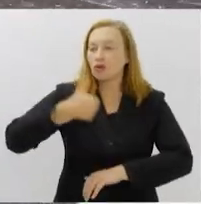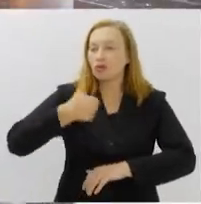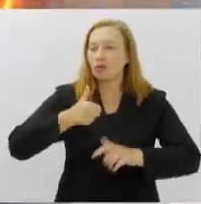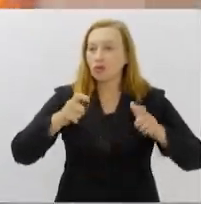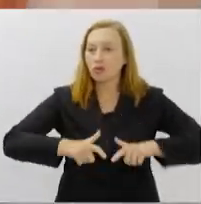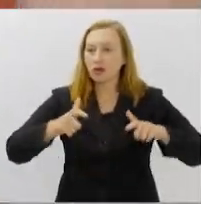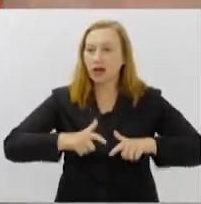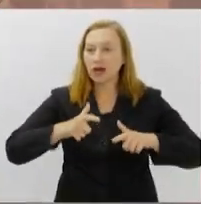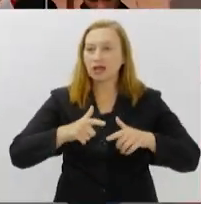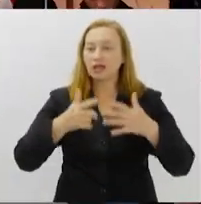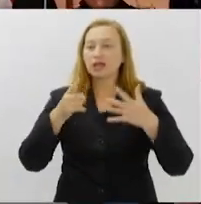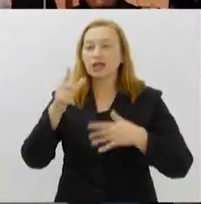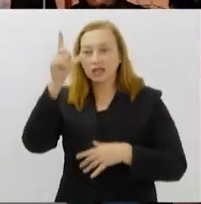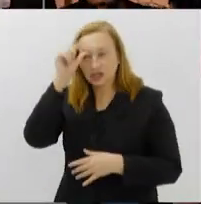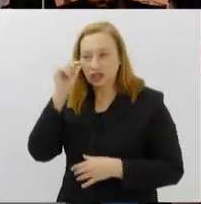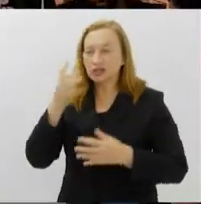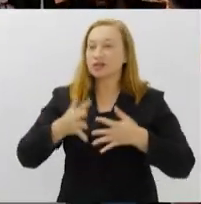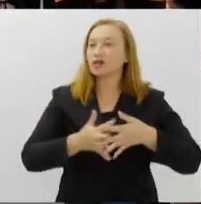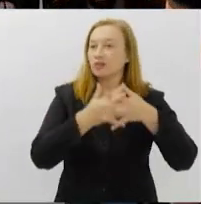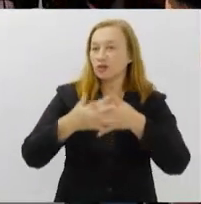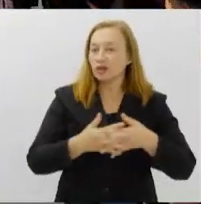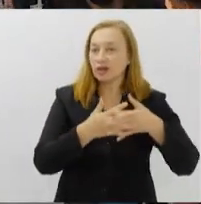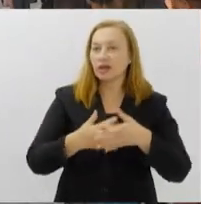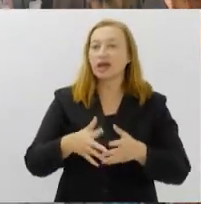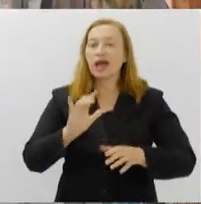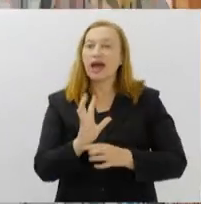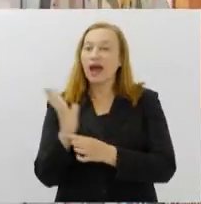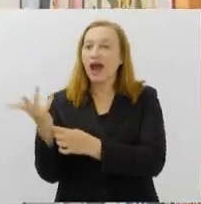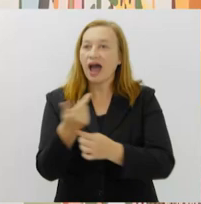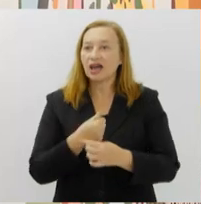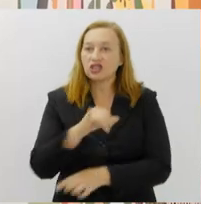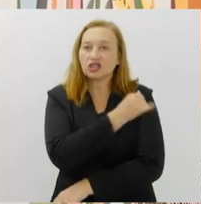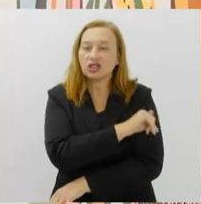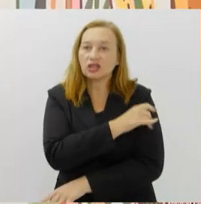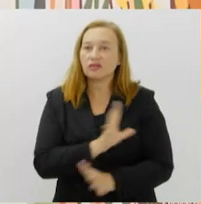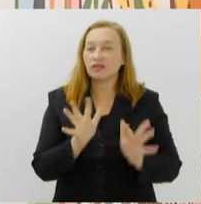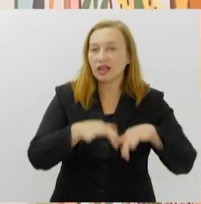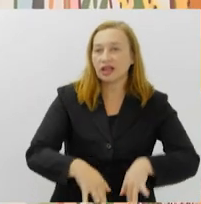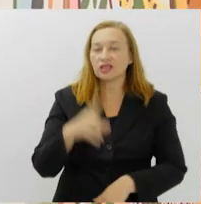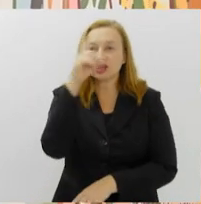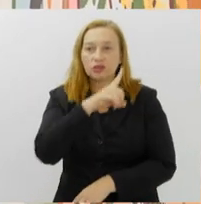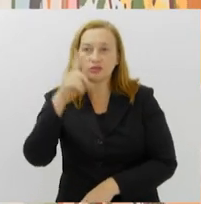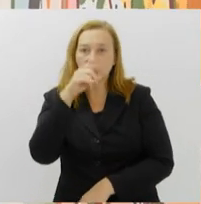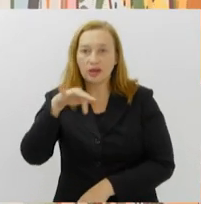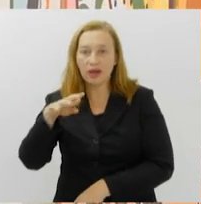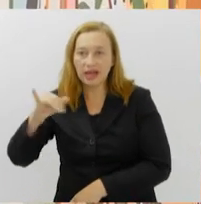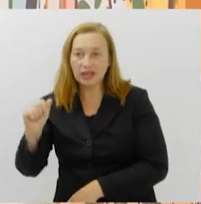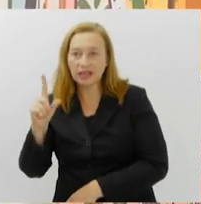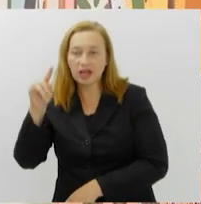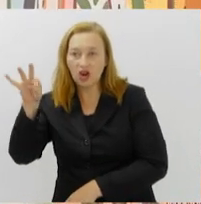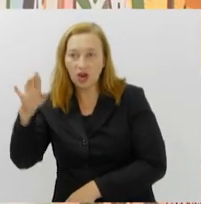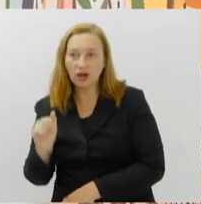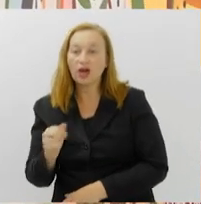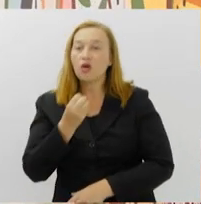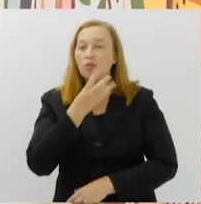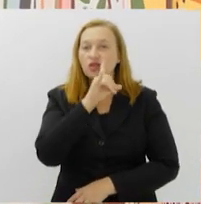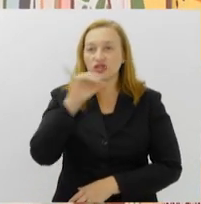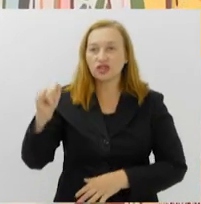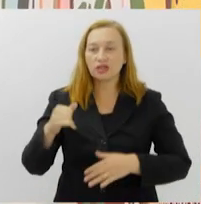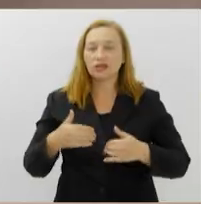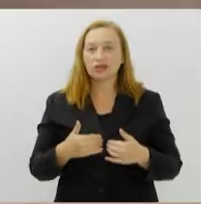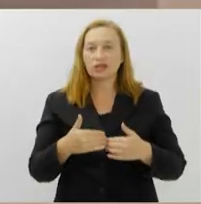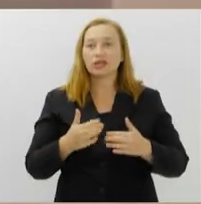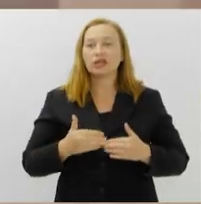caminhoneiros. 14ª edição da Arte Rio termina domingo na Marina da Glória. O Bom Dia Alerj começa